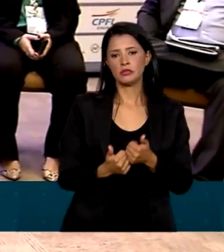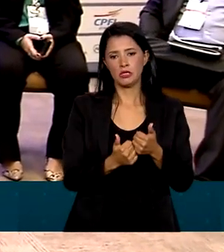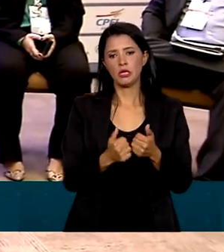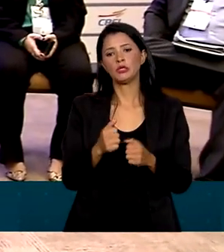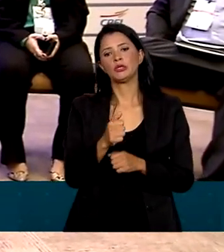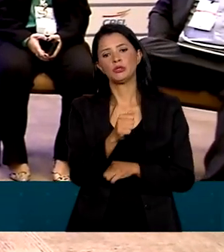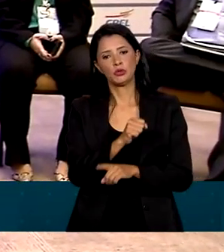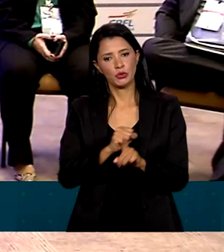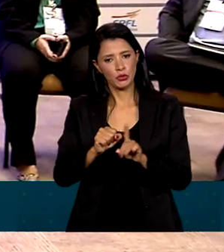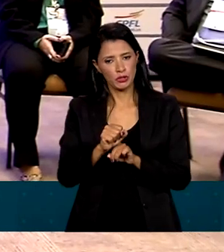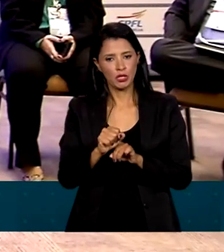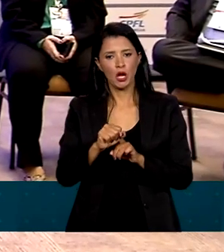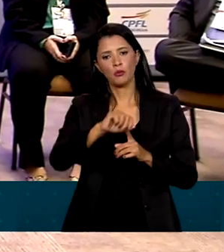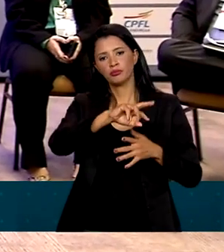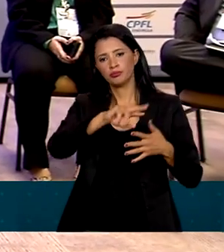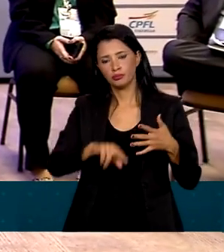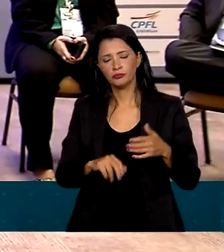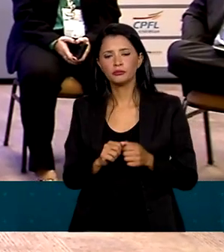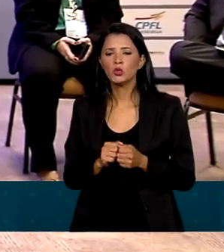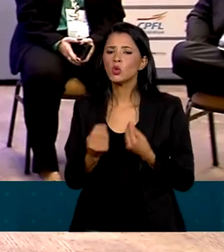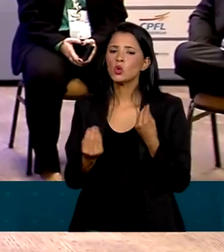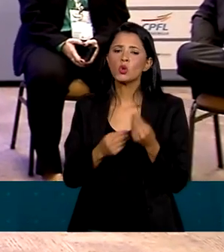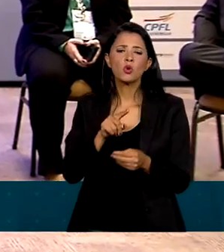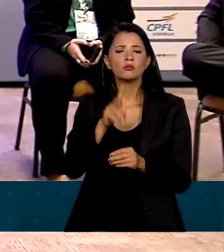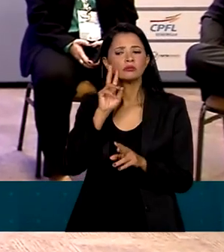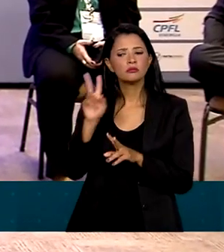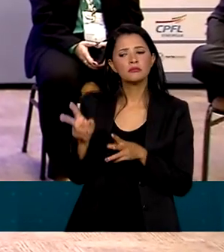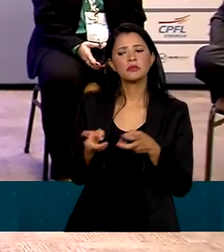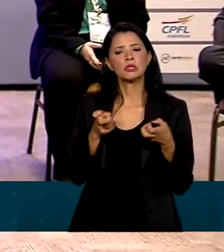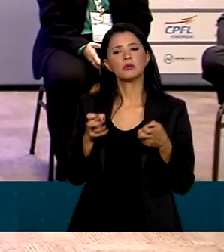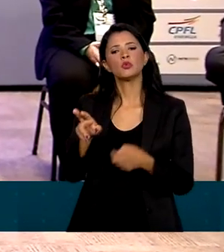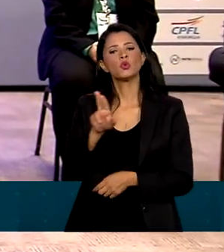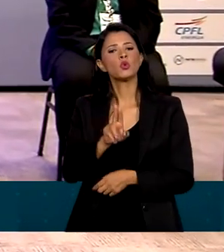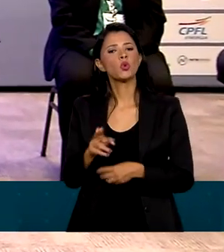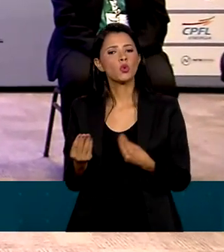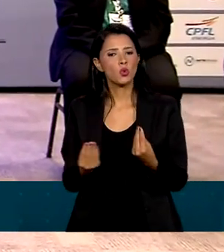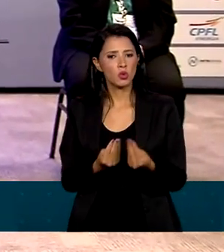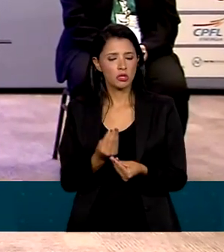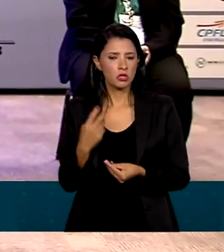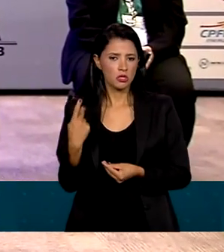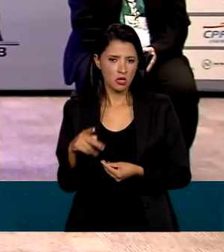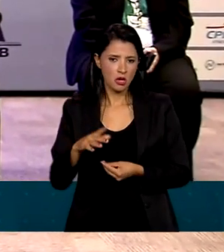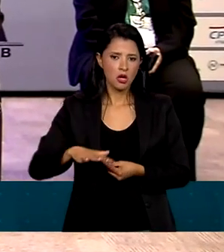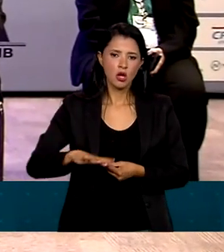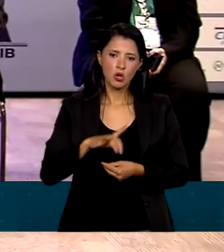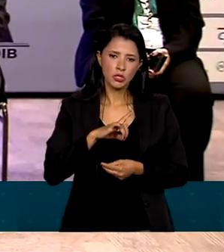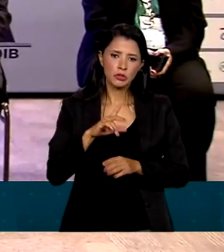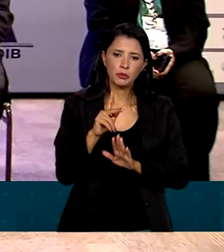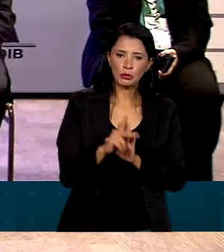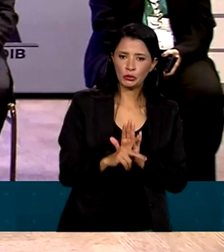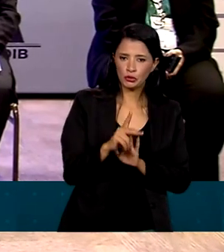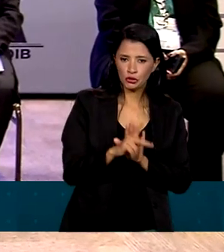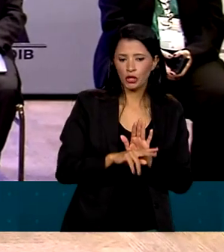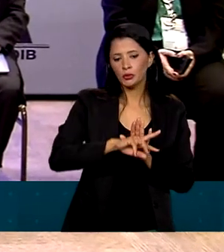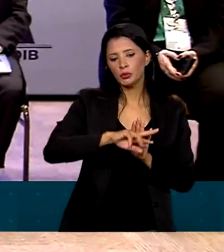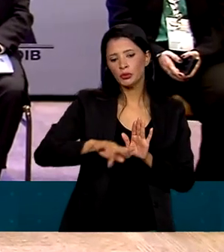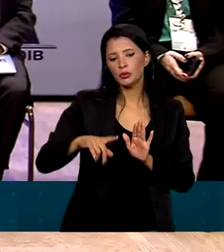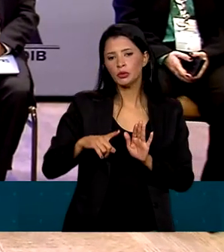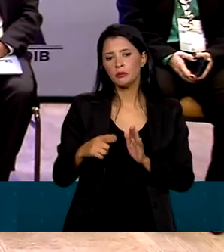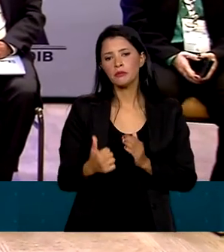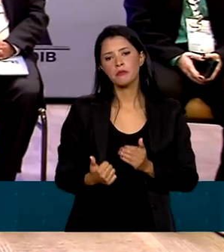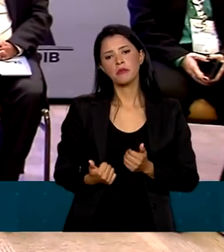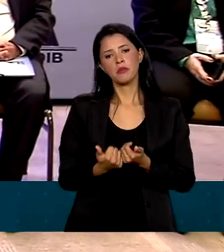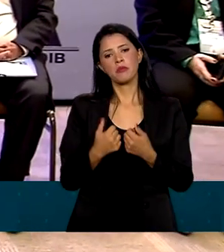Como que o senhor enxerga a utilização dos projetos em